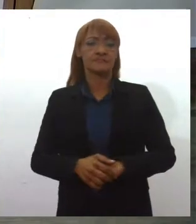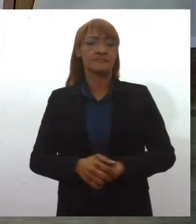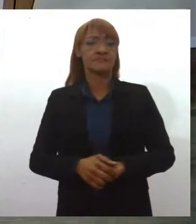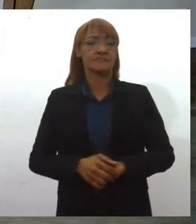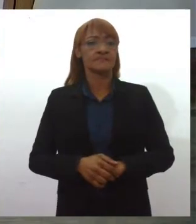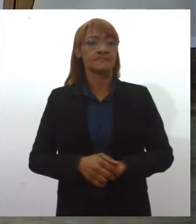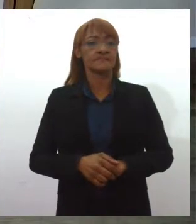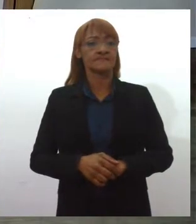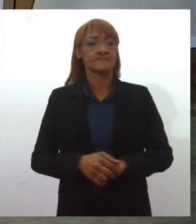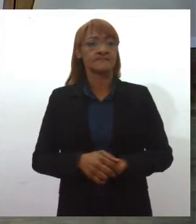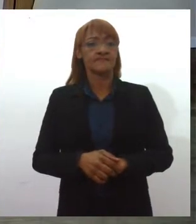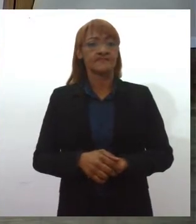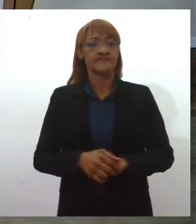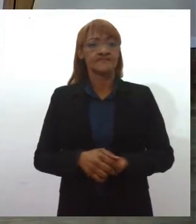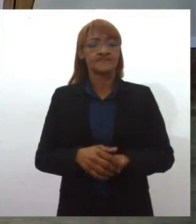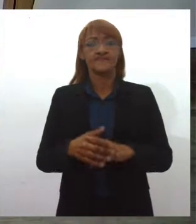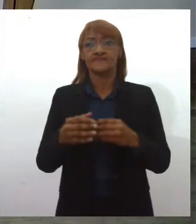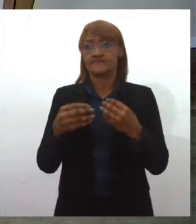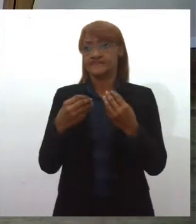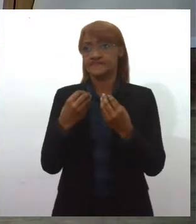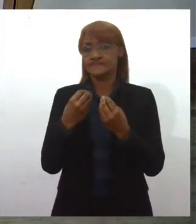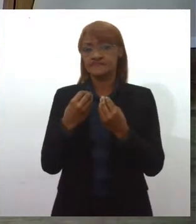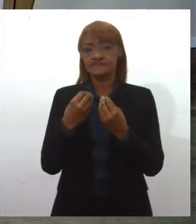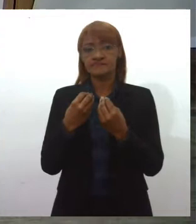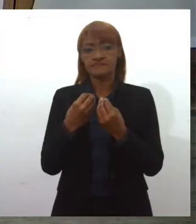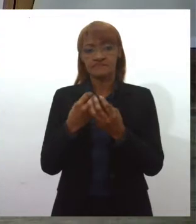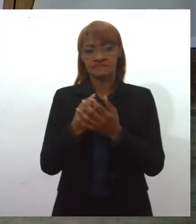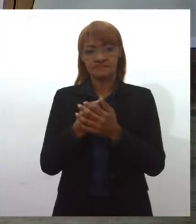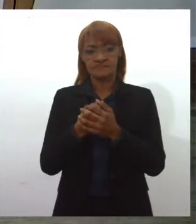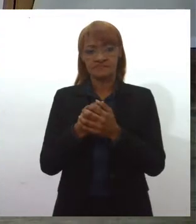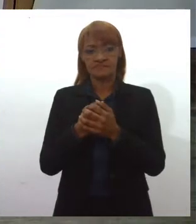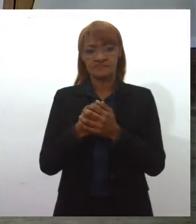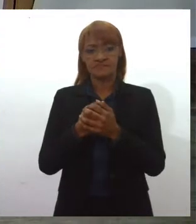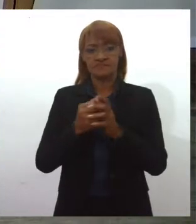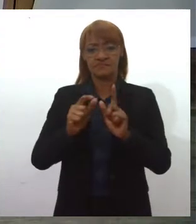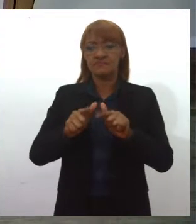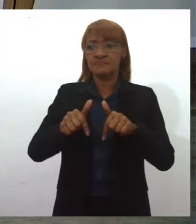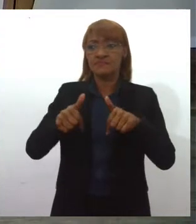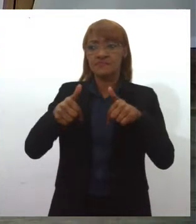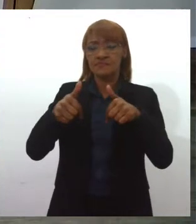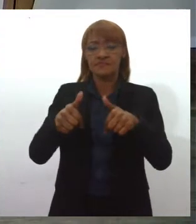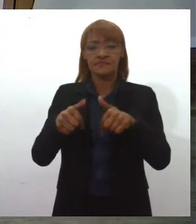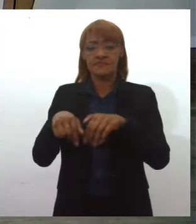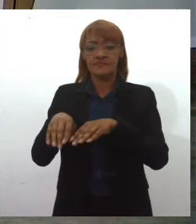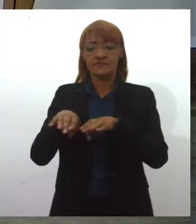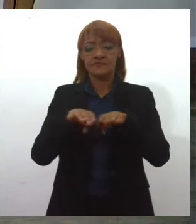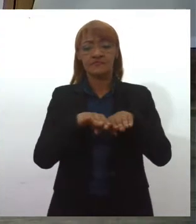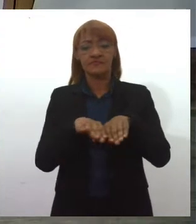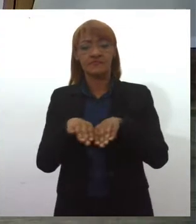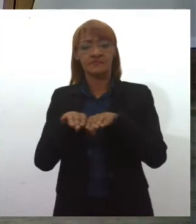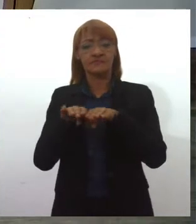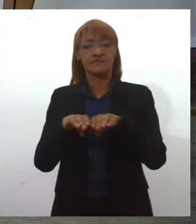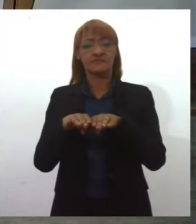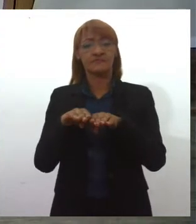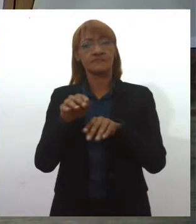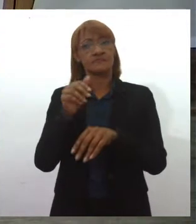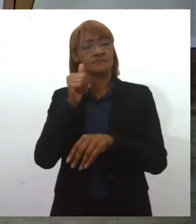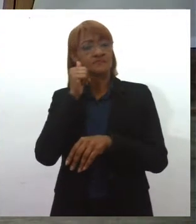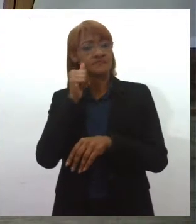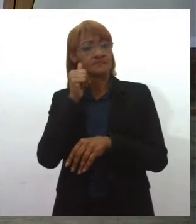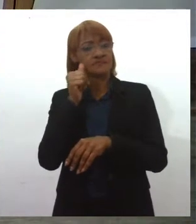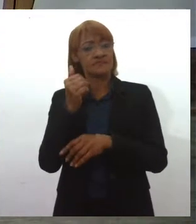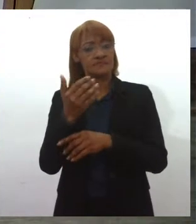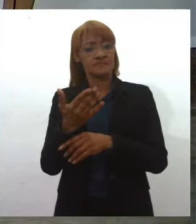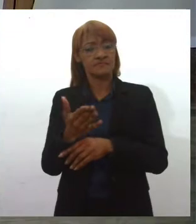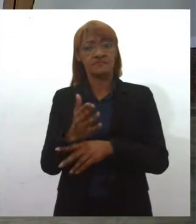pensar aí nessa tríade da luta pela igualdade das mulheres, uma luta aí pela ascensão da